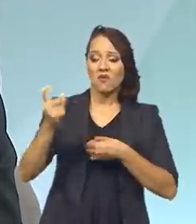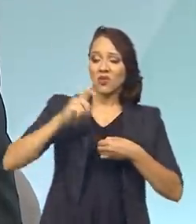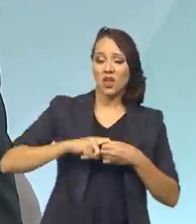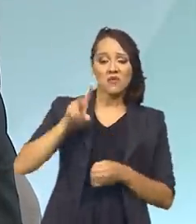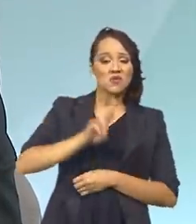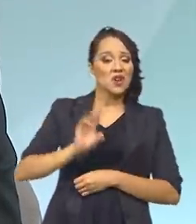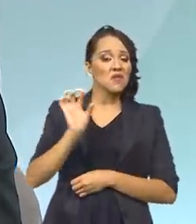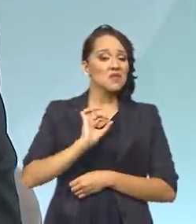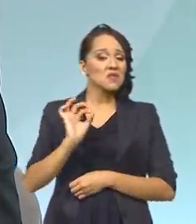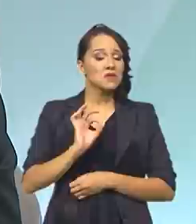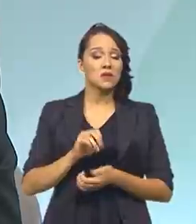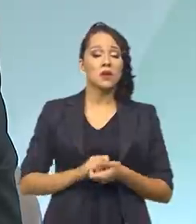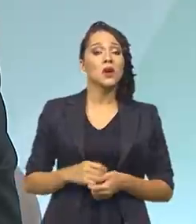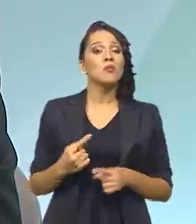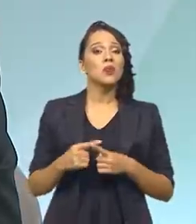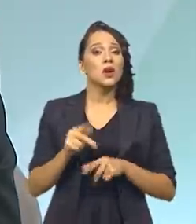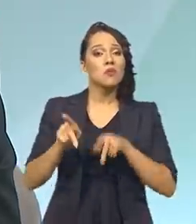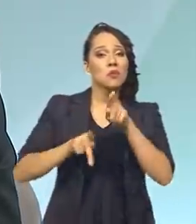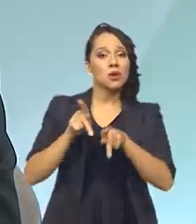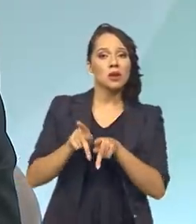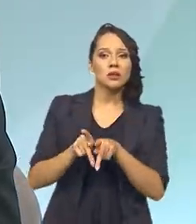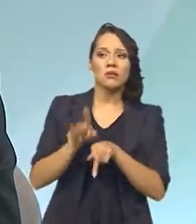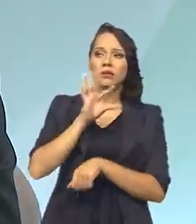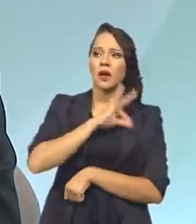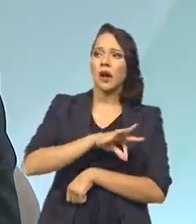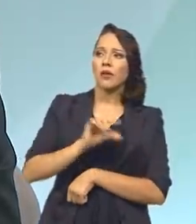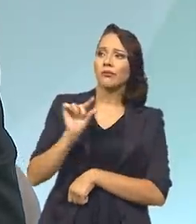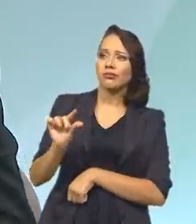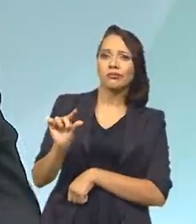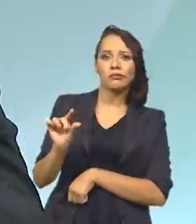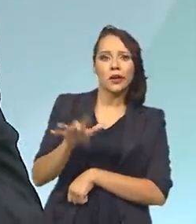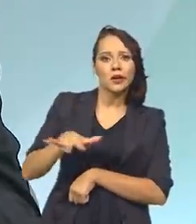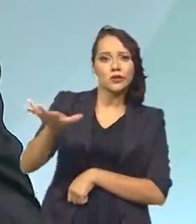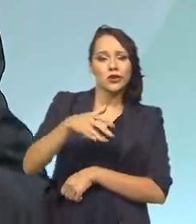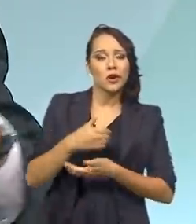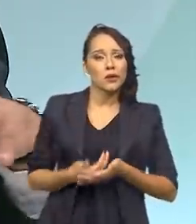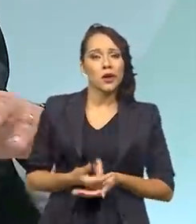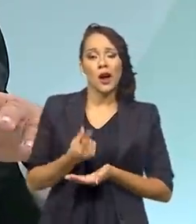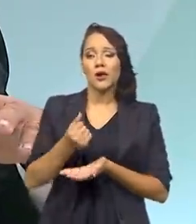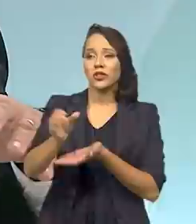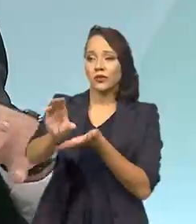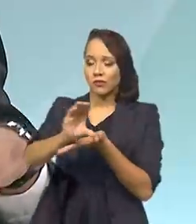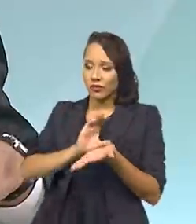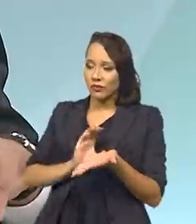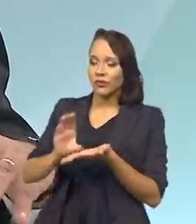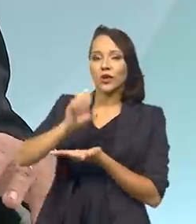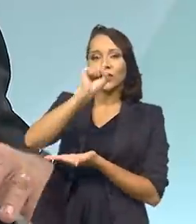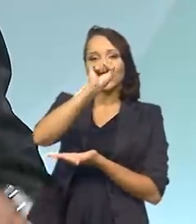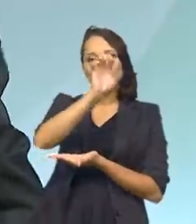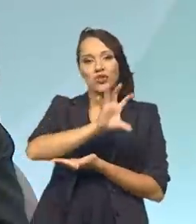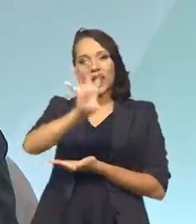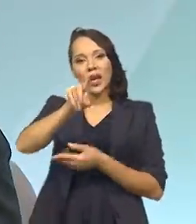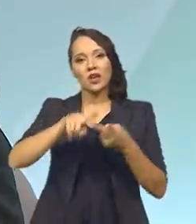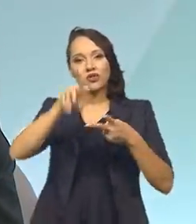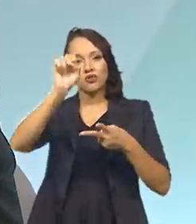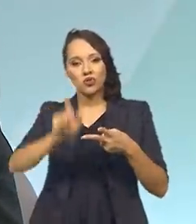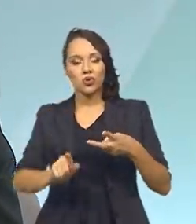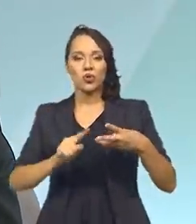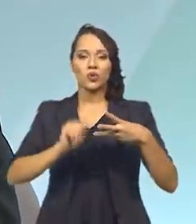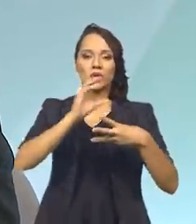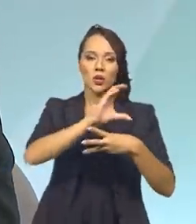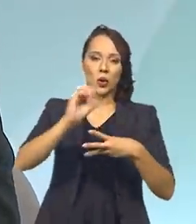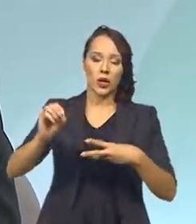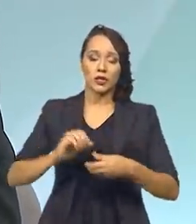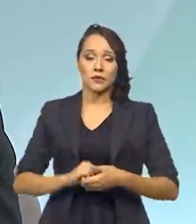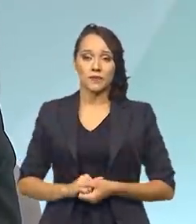porque a população tem baixa renda nessas regiões e era redistribuído no Sudeste, no Sul do país, no Centro